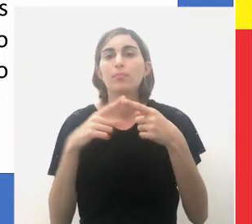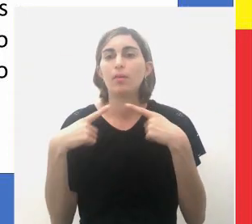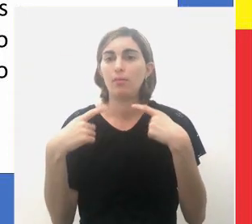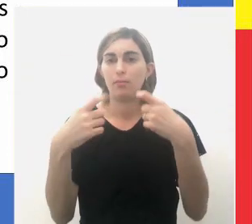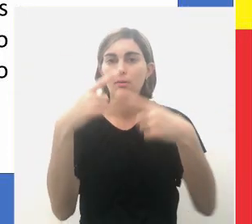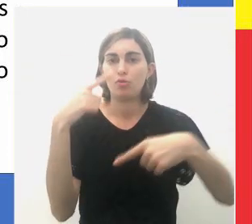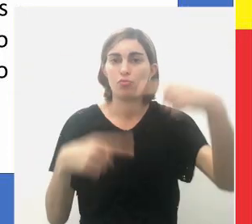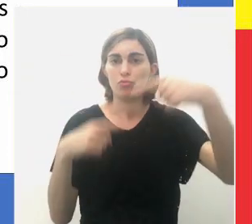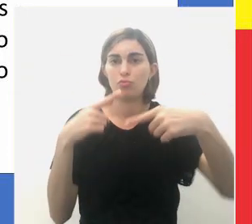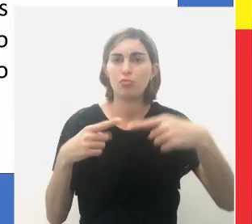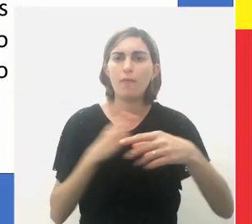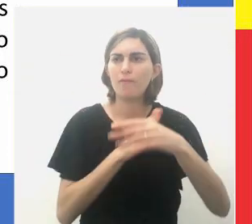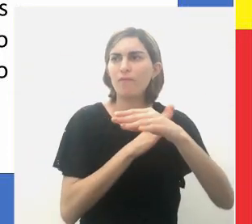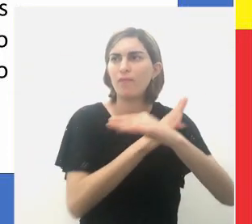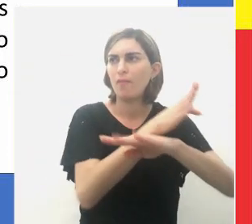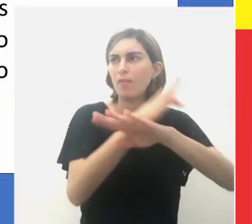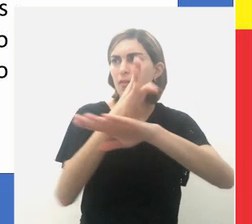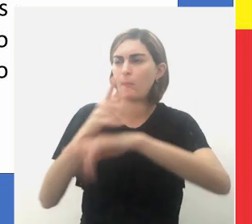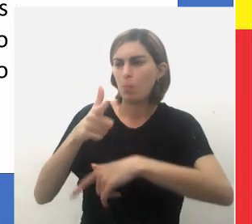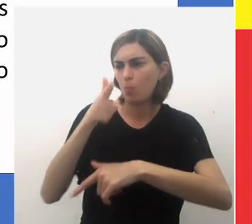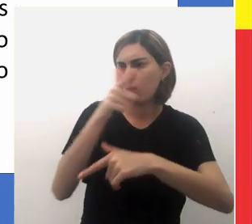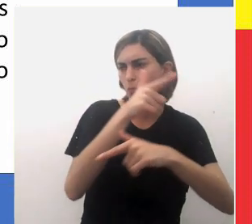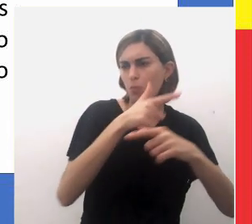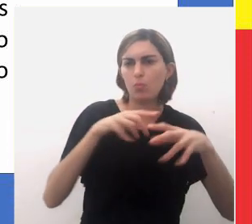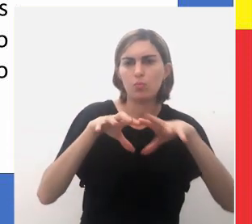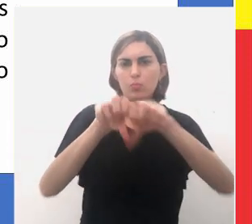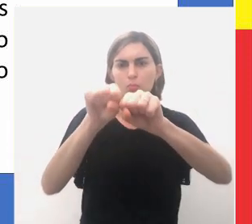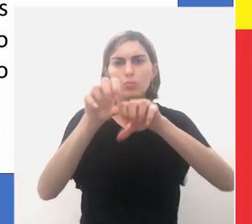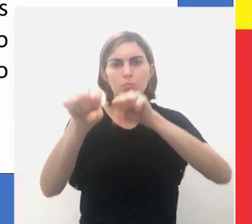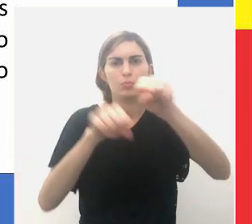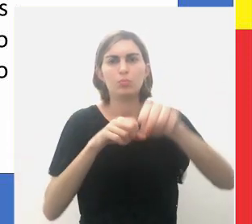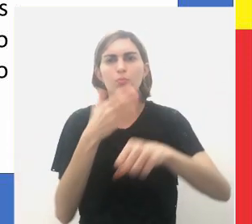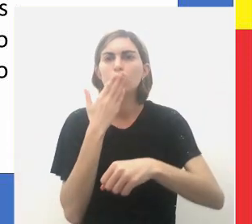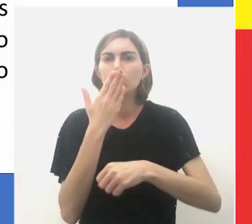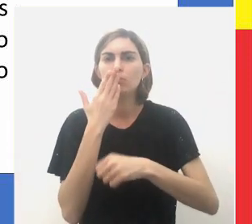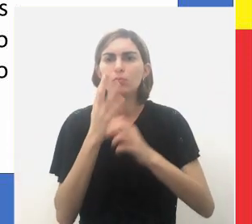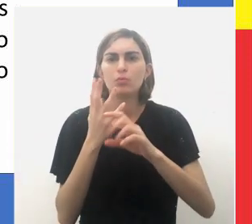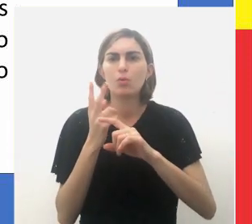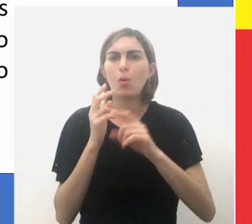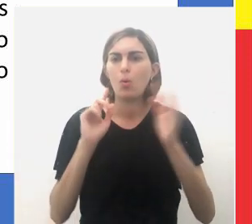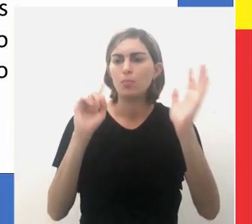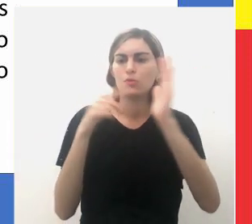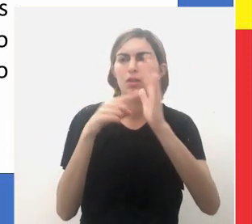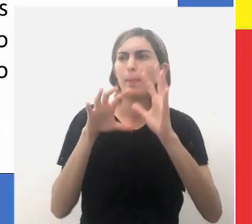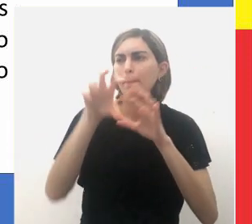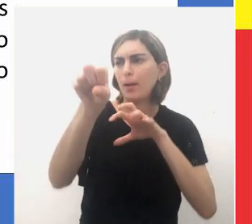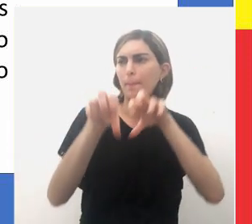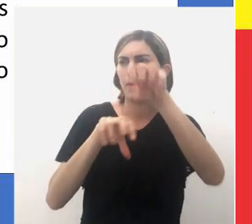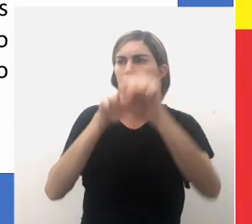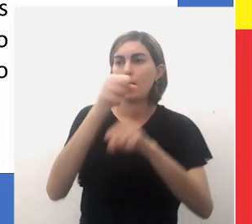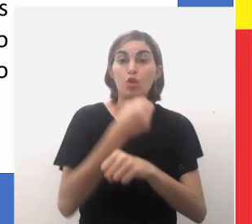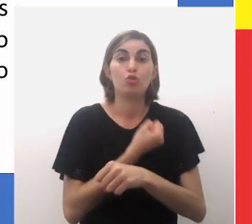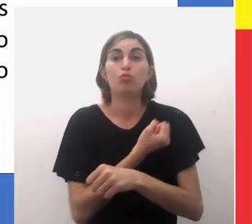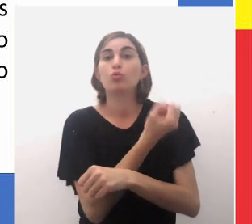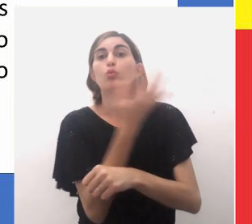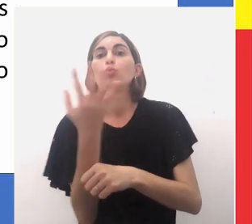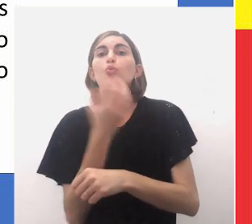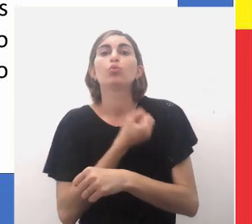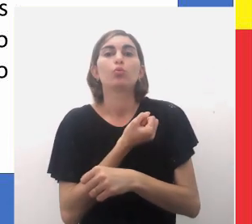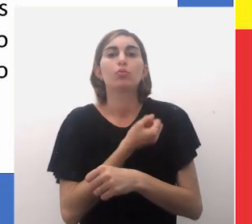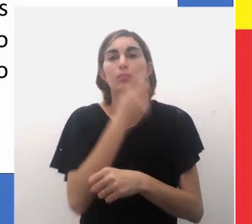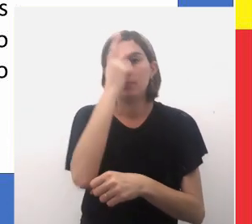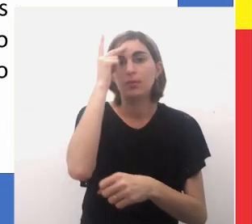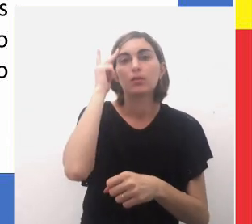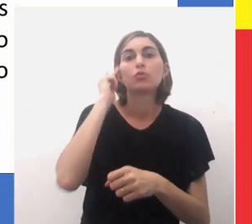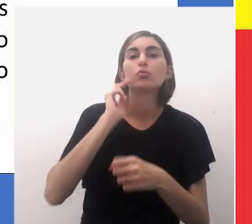guerra justa, que era uma invasão armada aos territórios indígenas. Com o objetivo de capturar o maior número de pessoas,